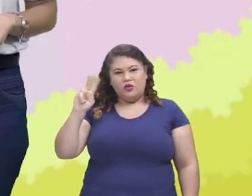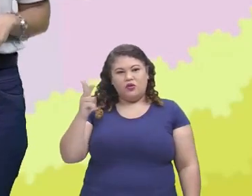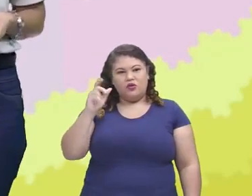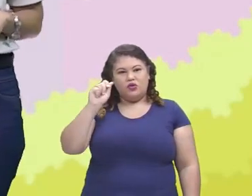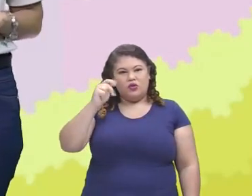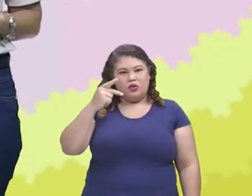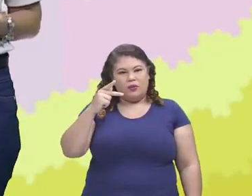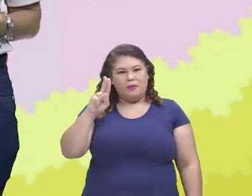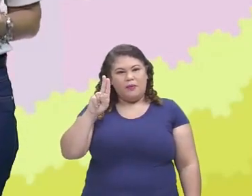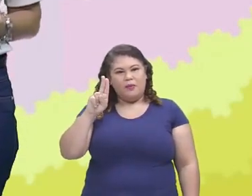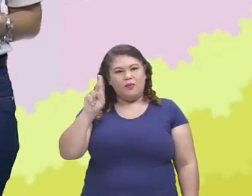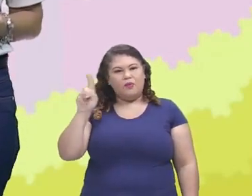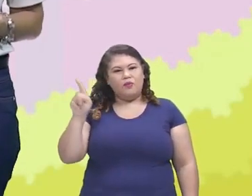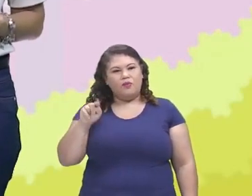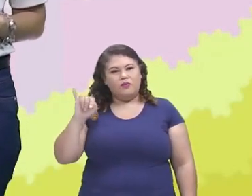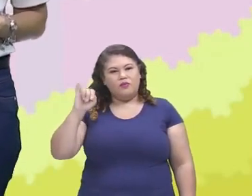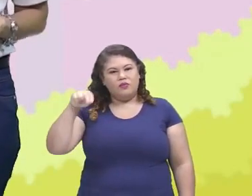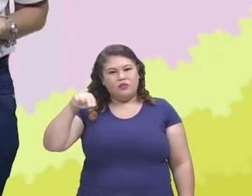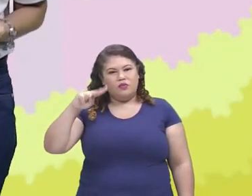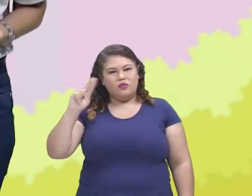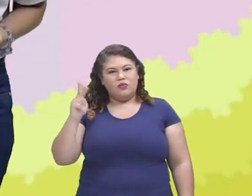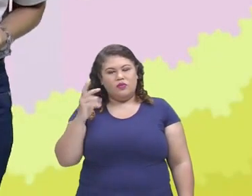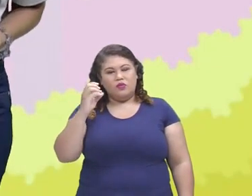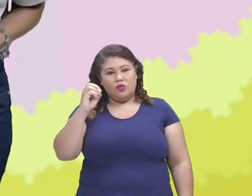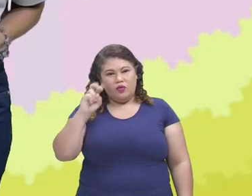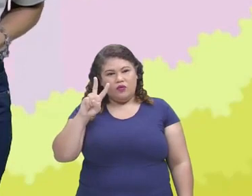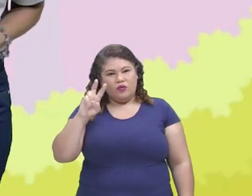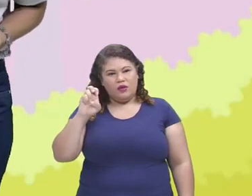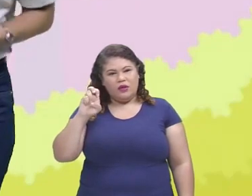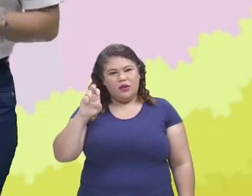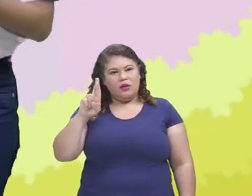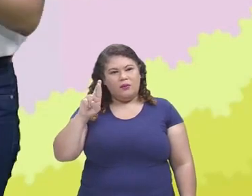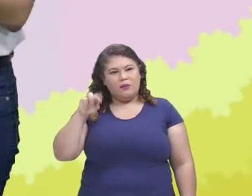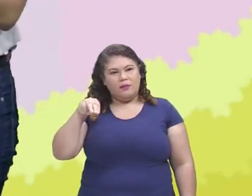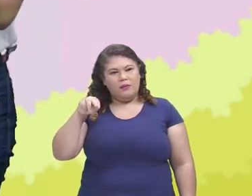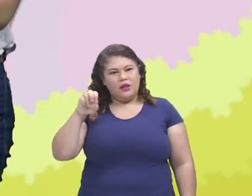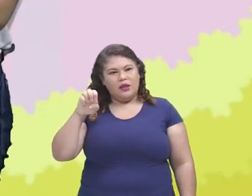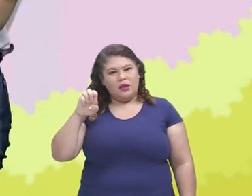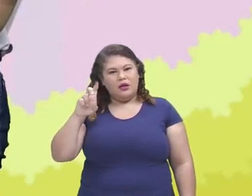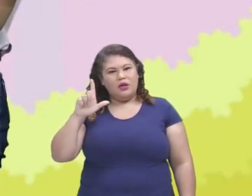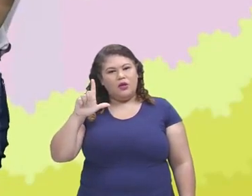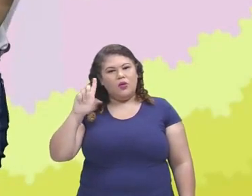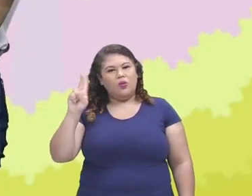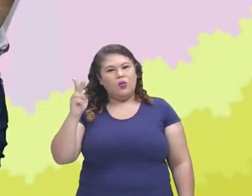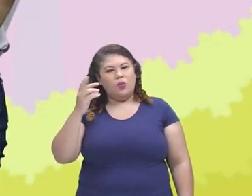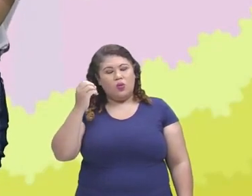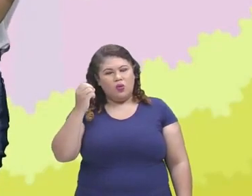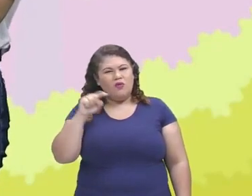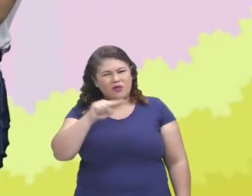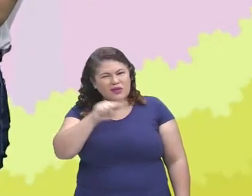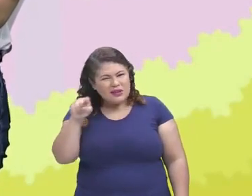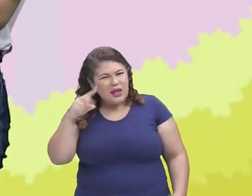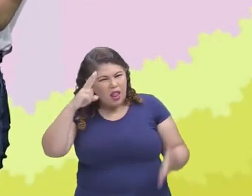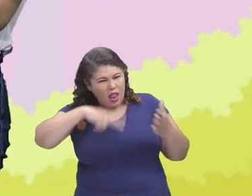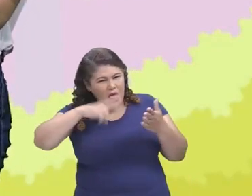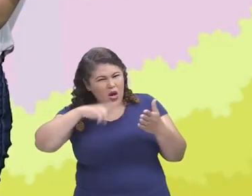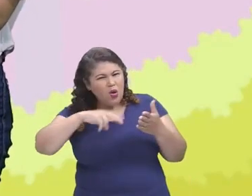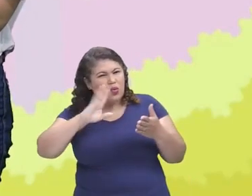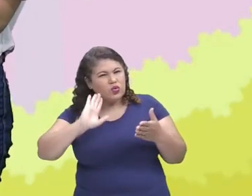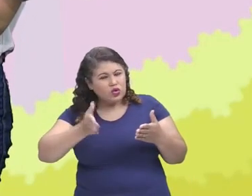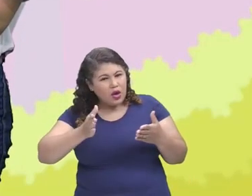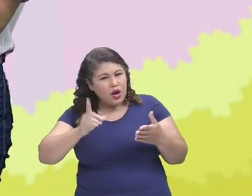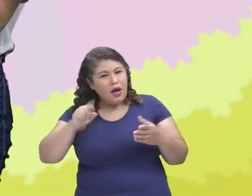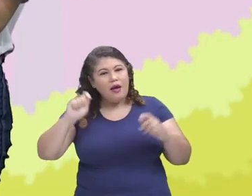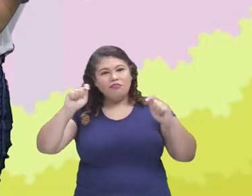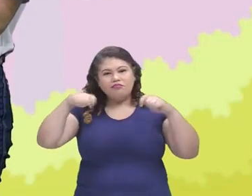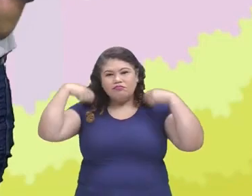Já leram alguma vez essa historinha? Já ou não, crianças? A Chapeuzinho Vermelho é o nome da